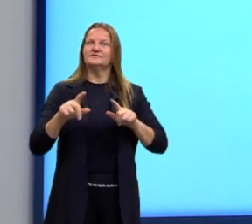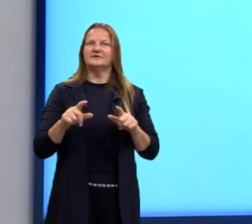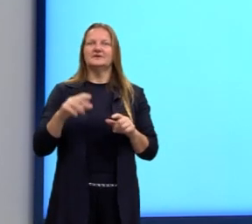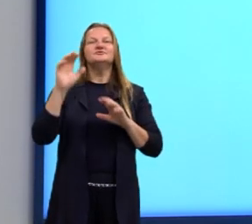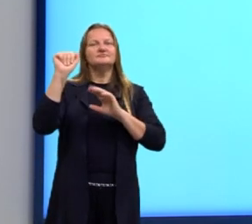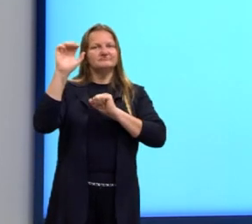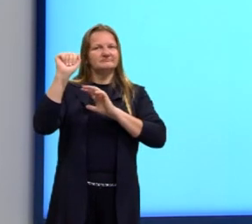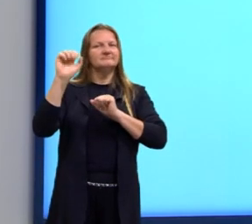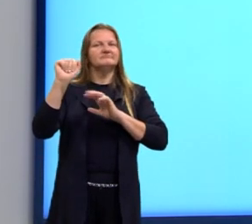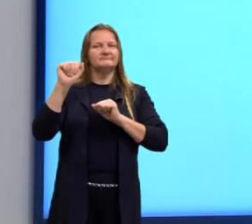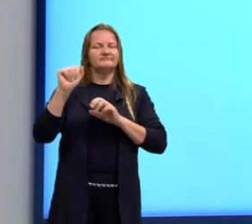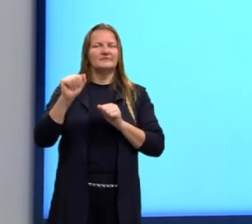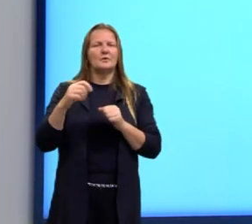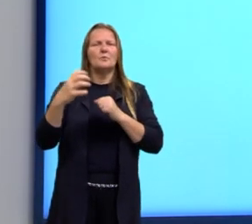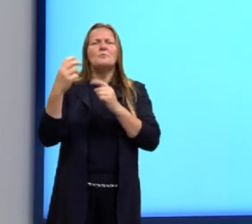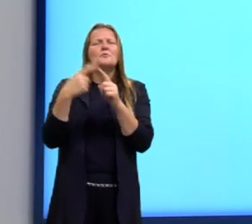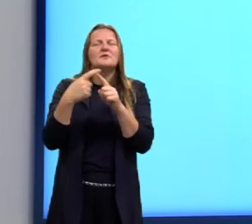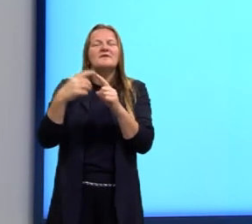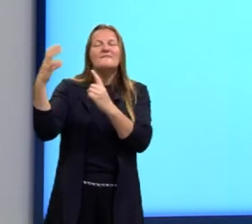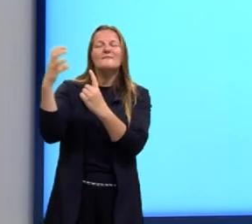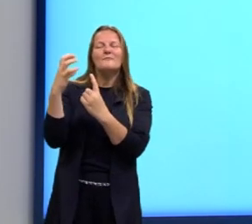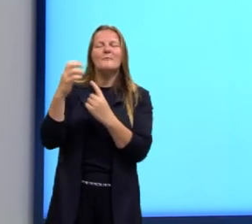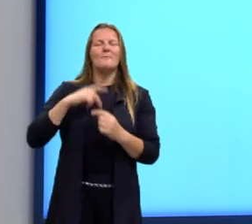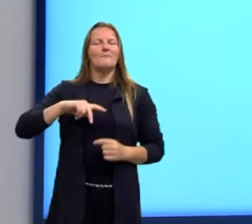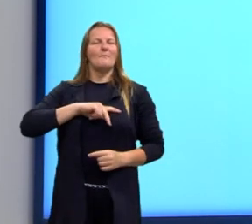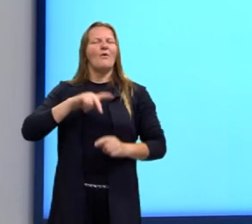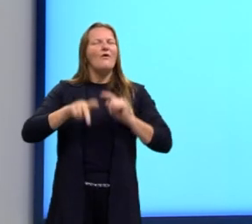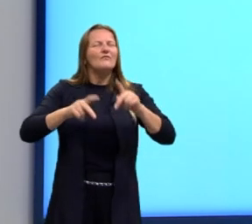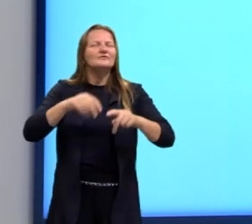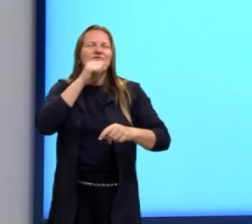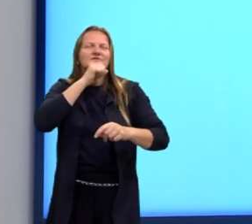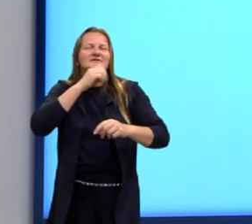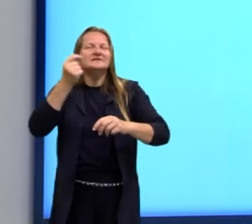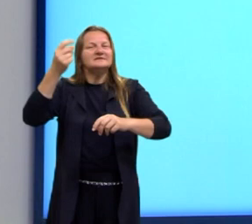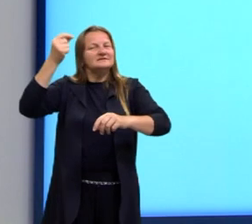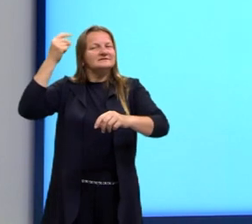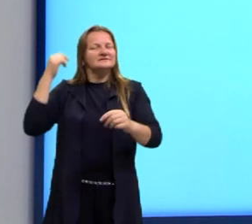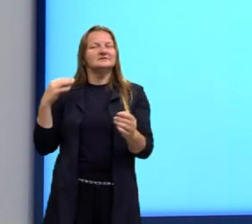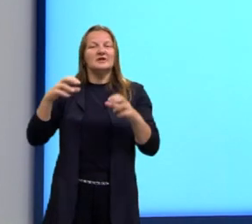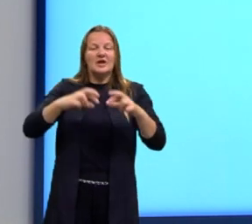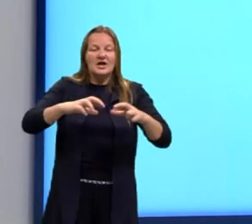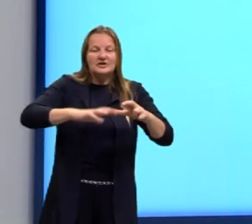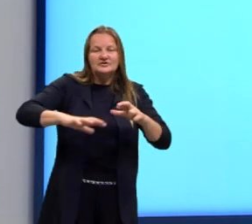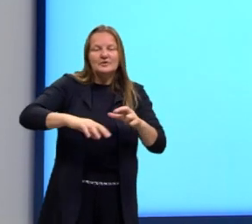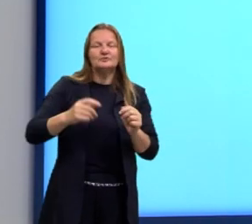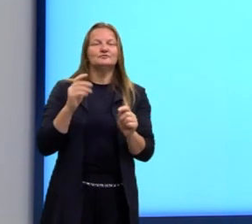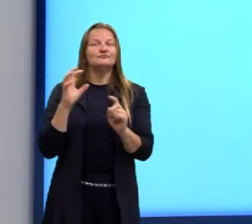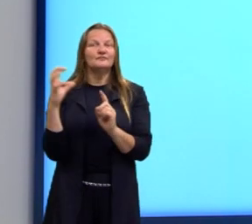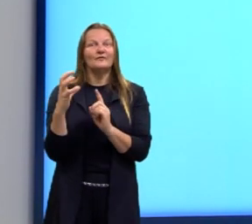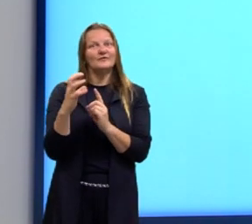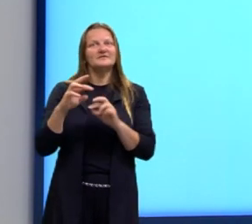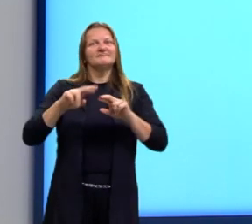influência dos povos que já existiam nessas regiões ou nesses países.